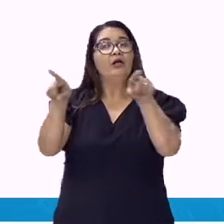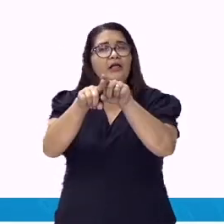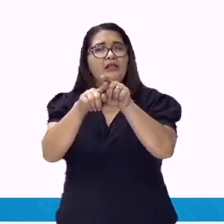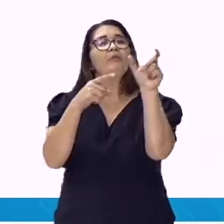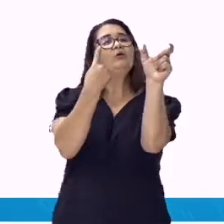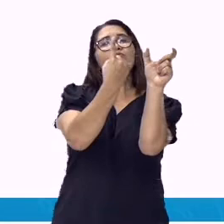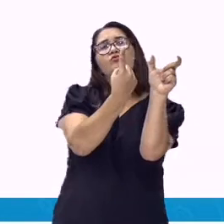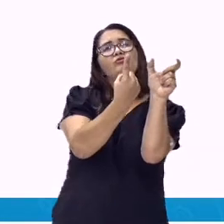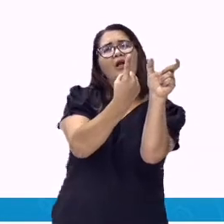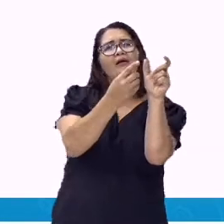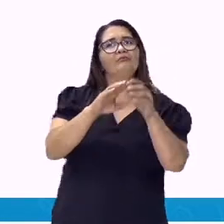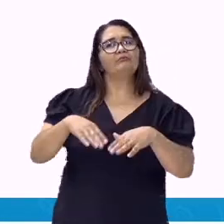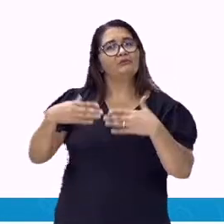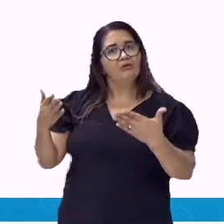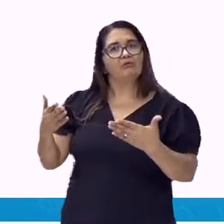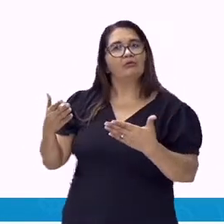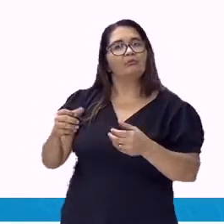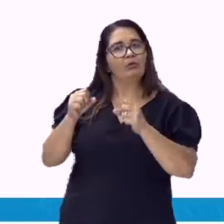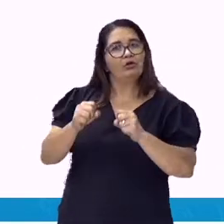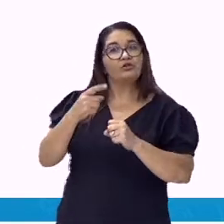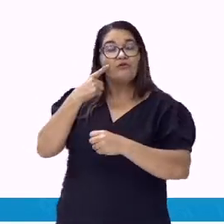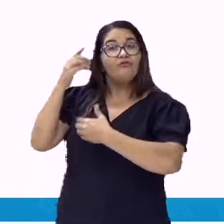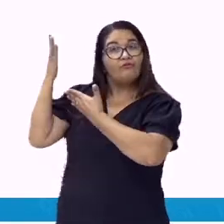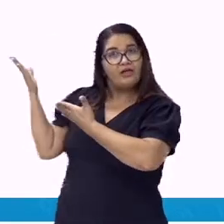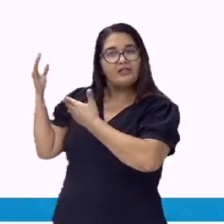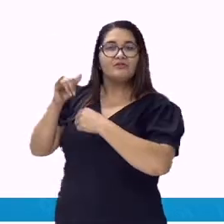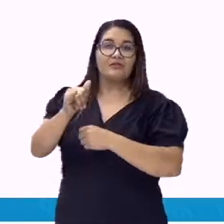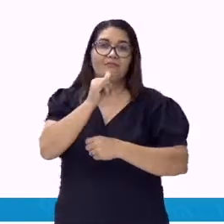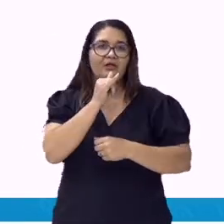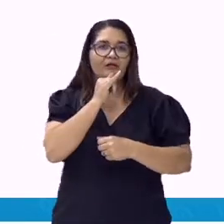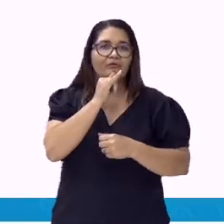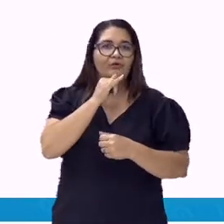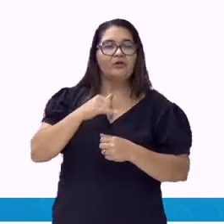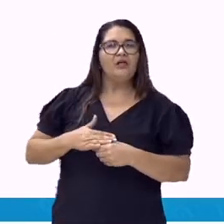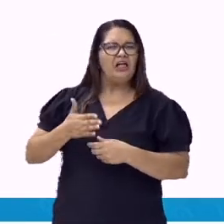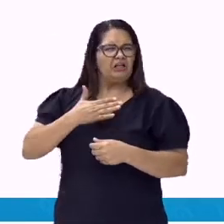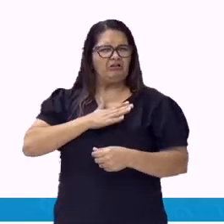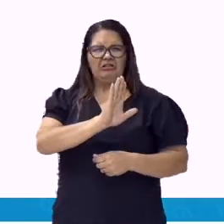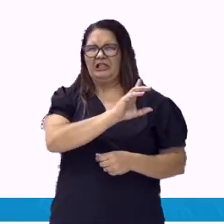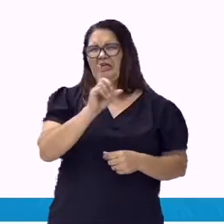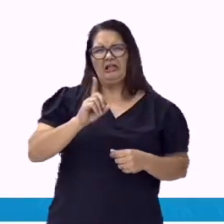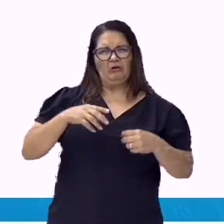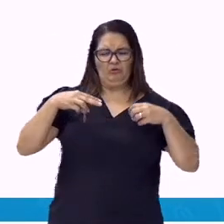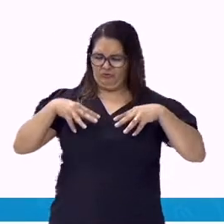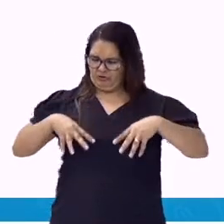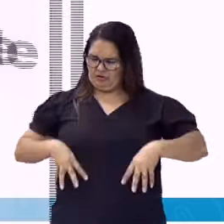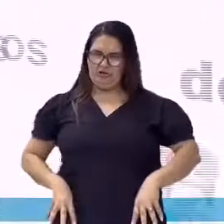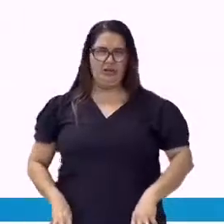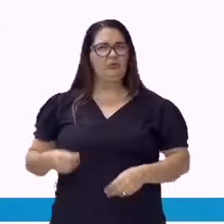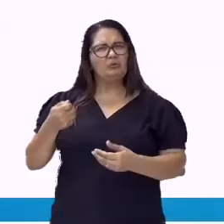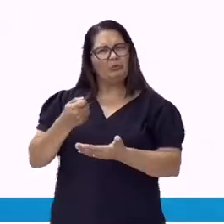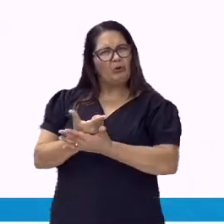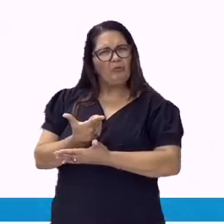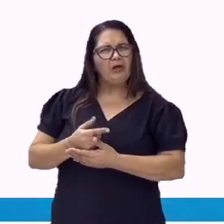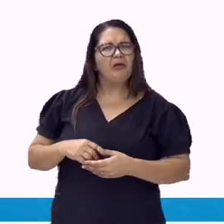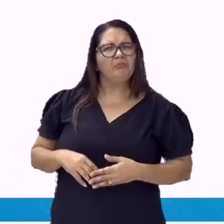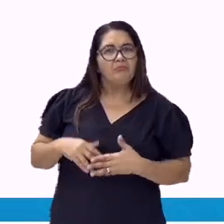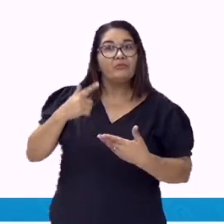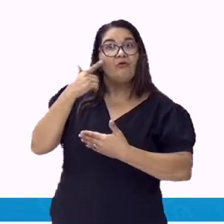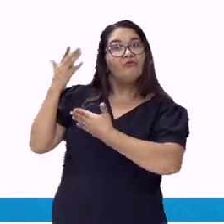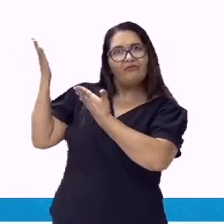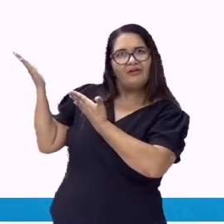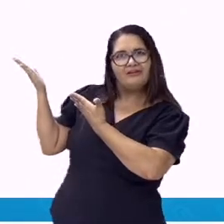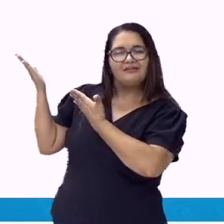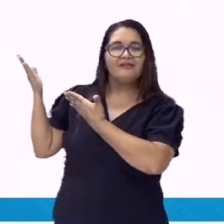vestido que comprei. Eis os instrumentos que necessitamos. Aqui na tela,